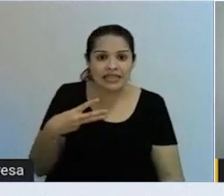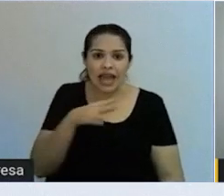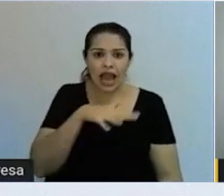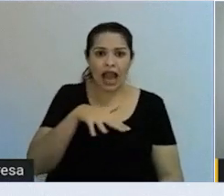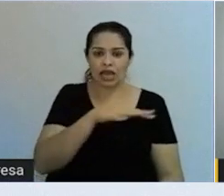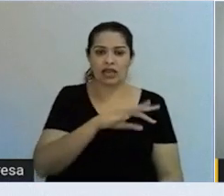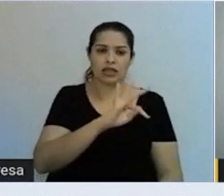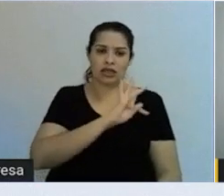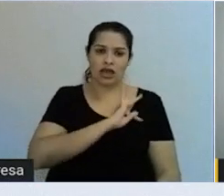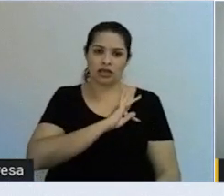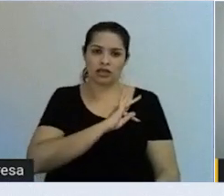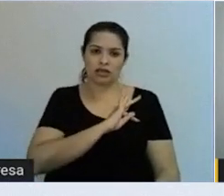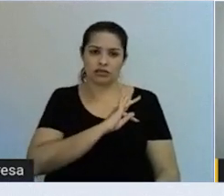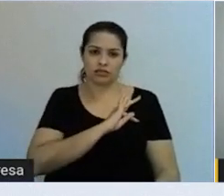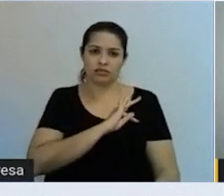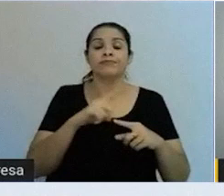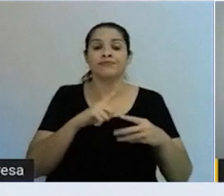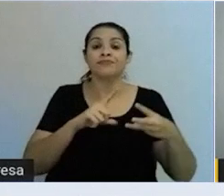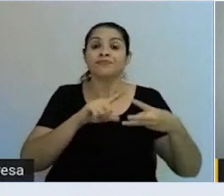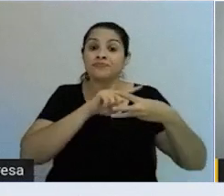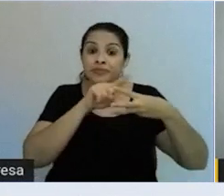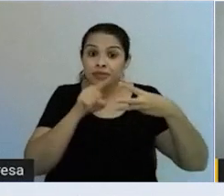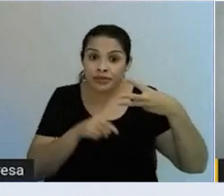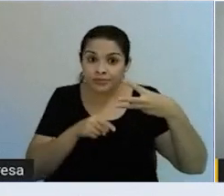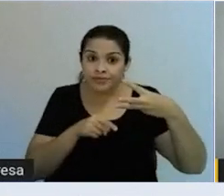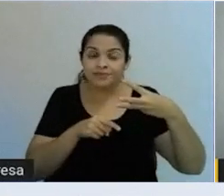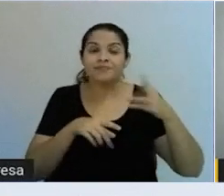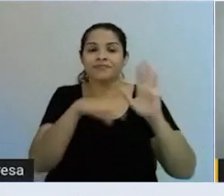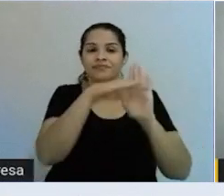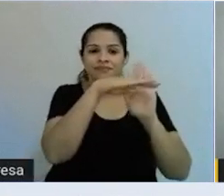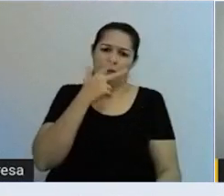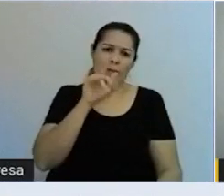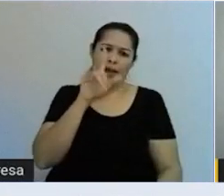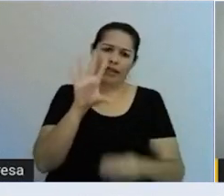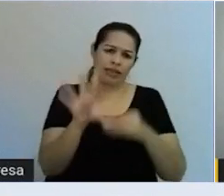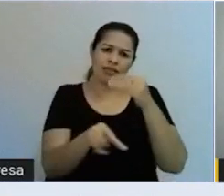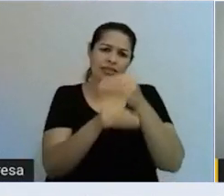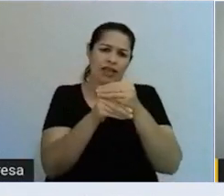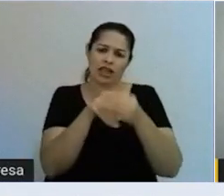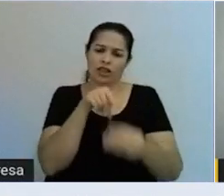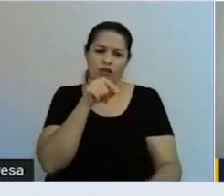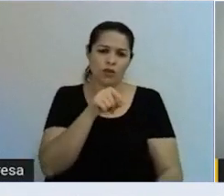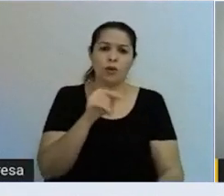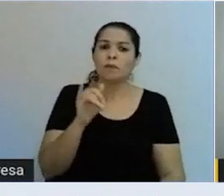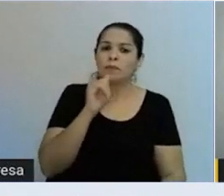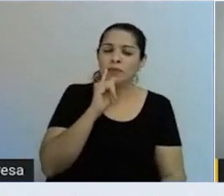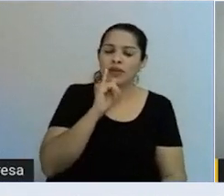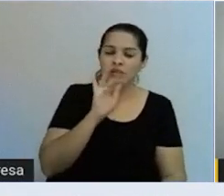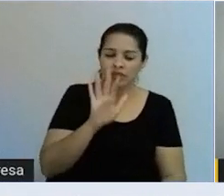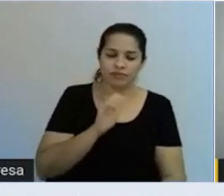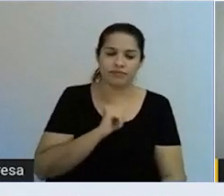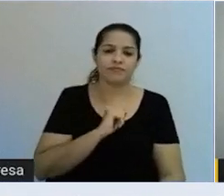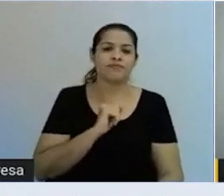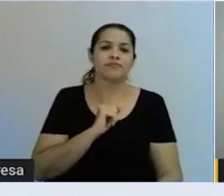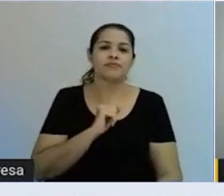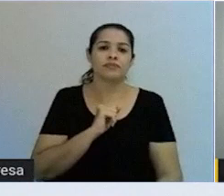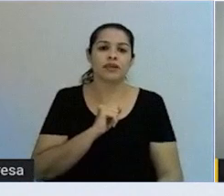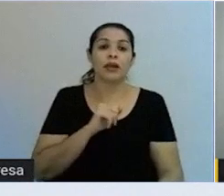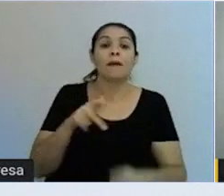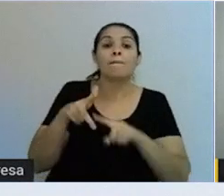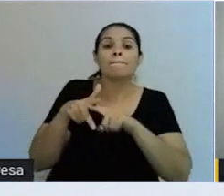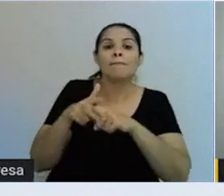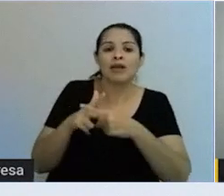porque nós temos três pilares técnicos que eles se subdividem. Por exemplo, vou dar um exemplo aqui, a manutenção autônoma.